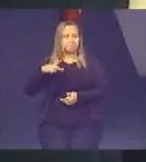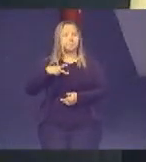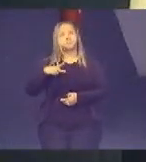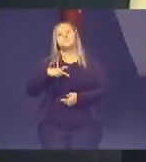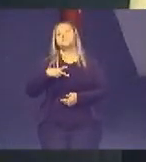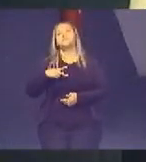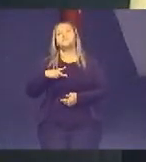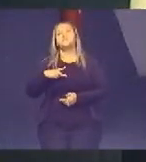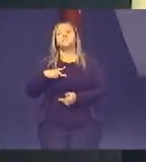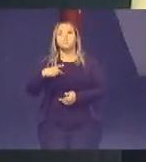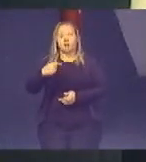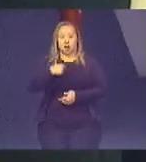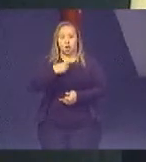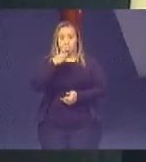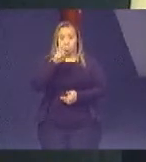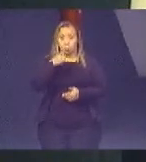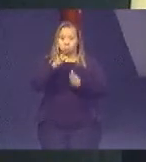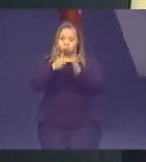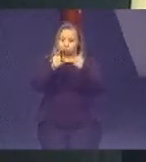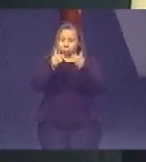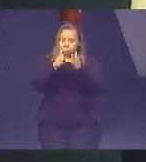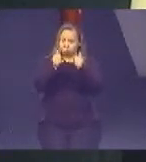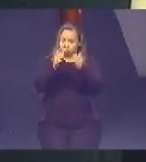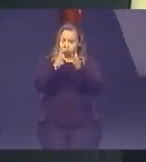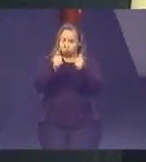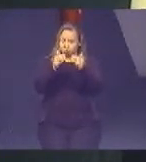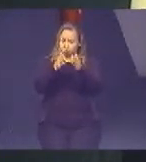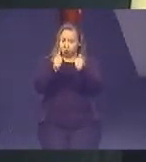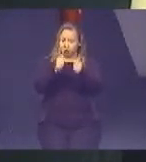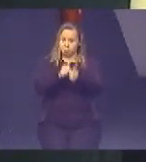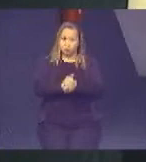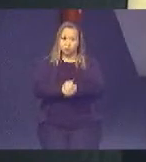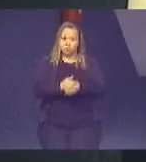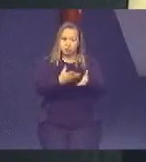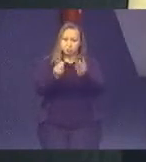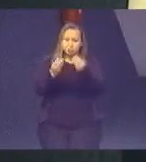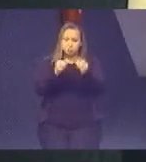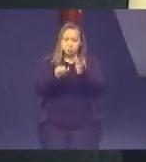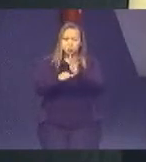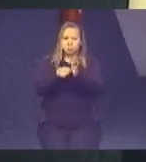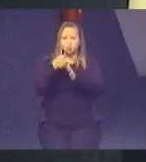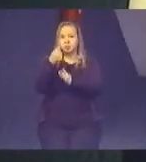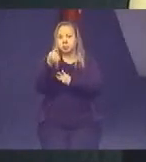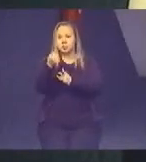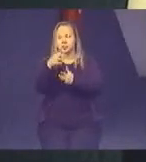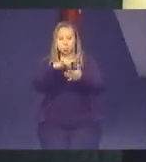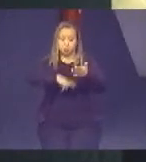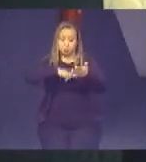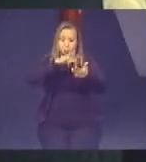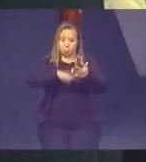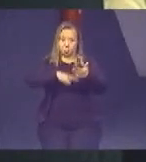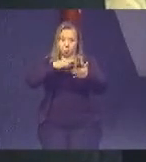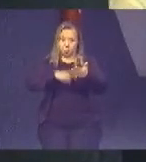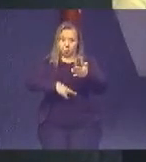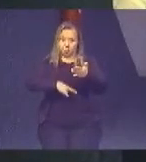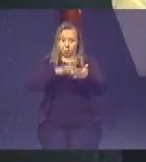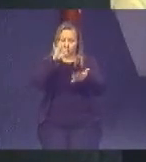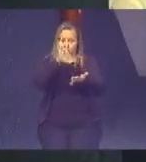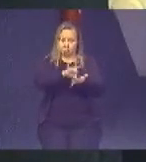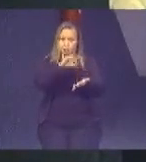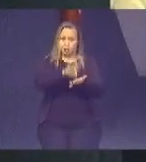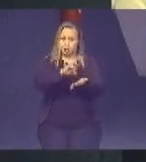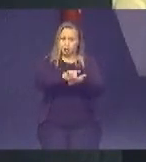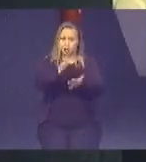eu solicito muitas vezes o documento original em todo